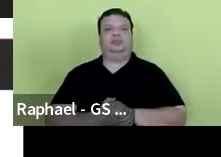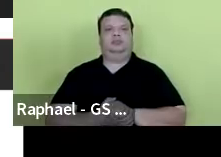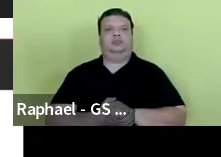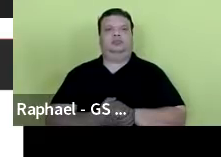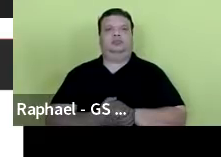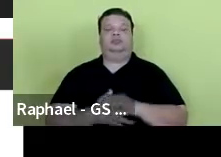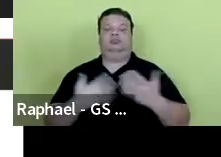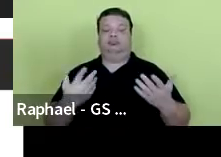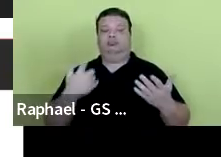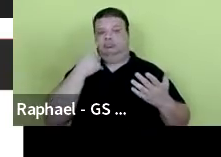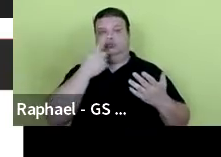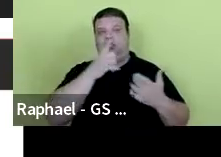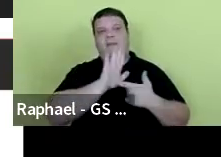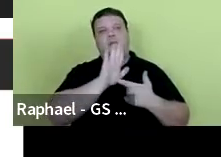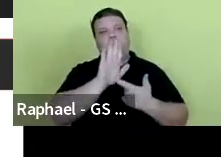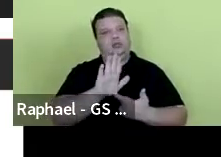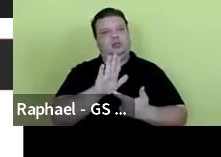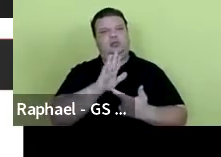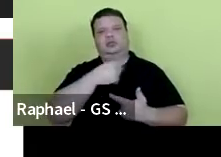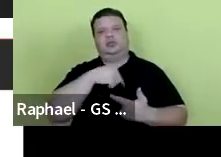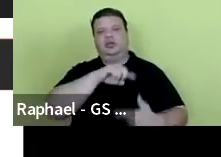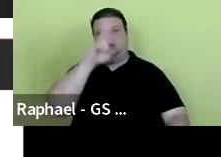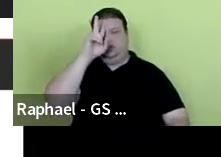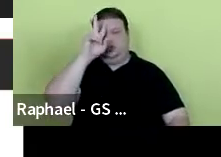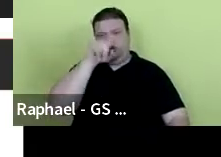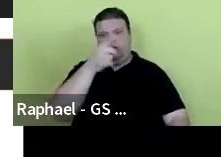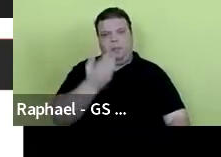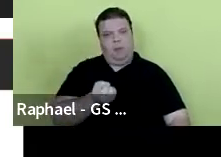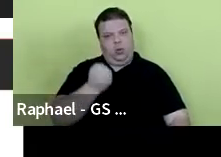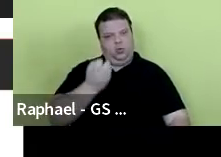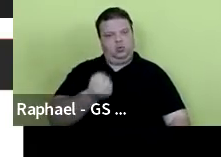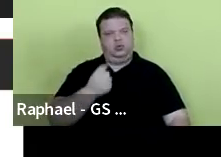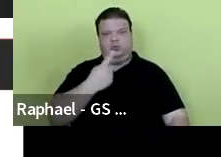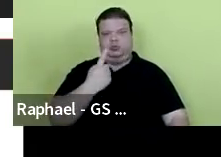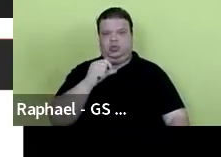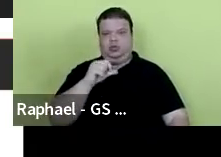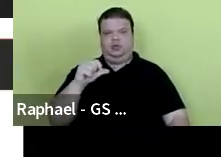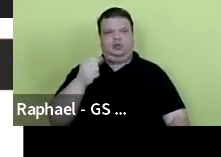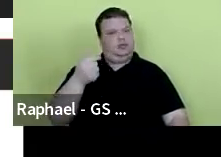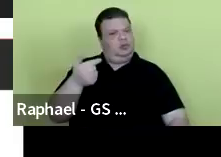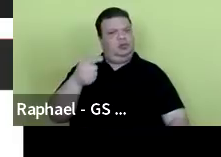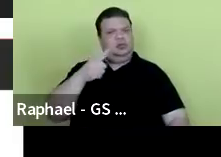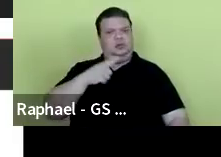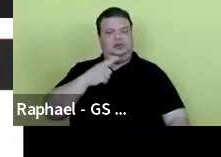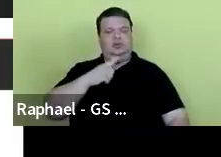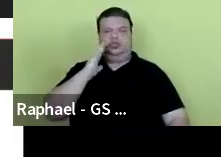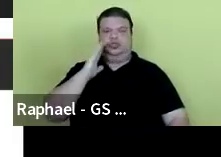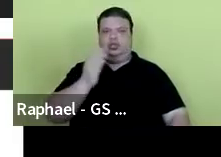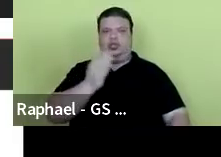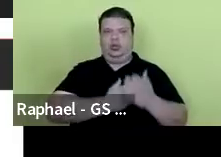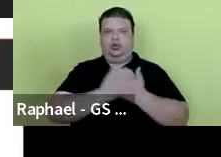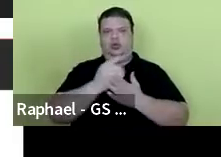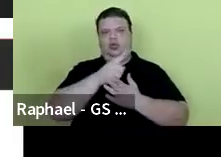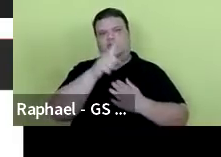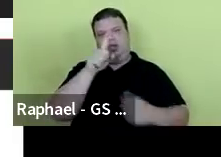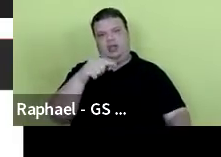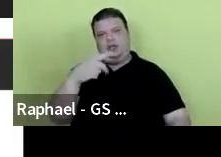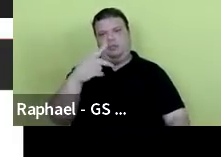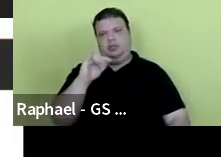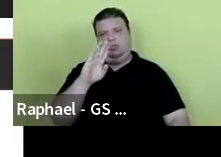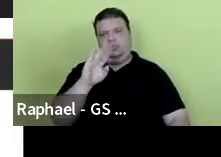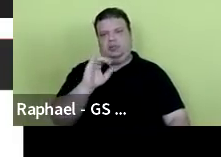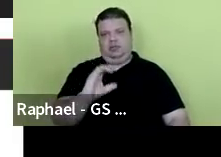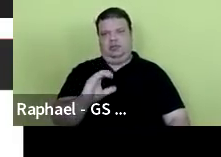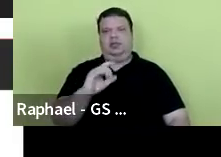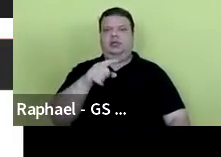Aqui é um demonstrativo do histórico de bolsas. Lá em 92, quando tudo se iniciou ainda com o PIBIC, nós